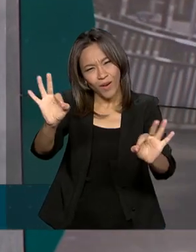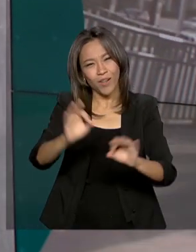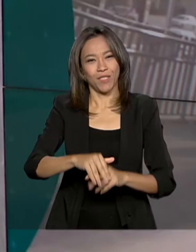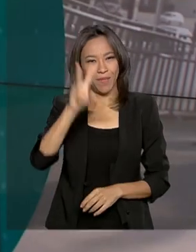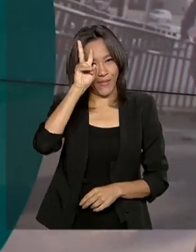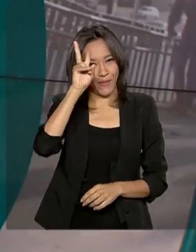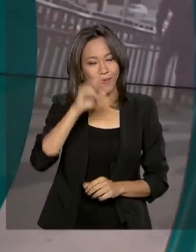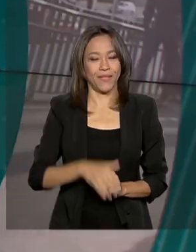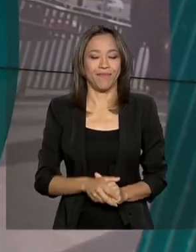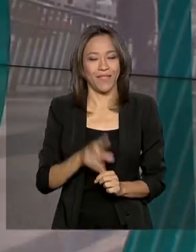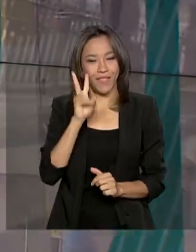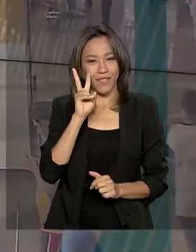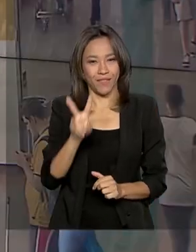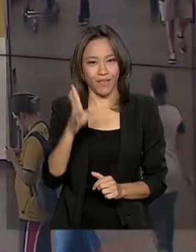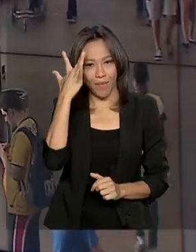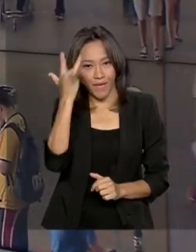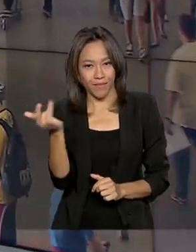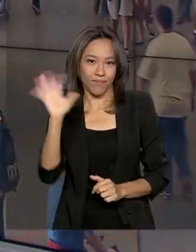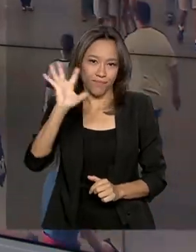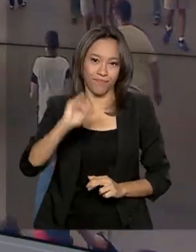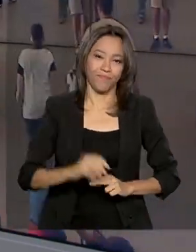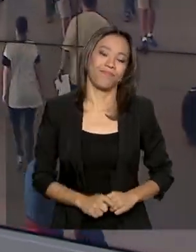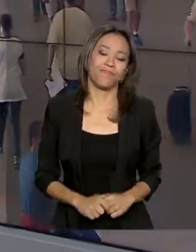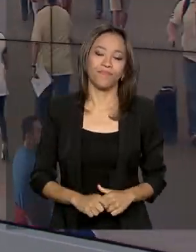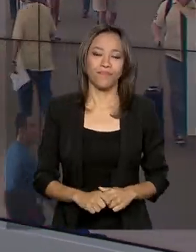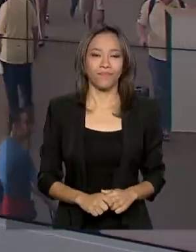-feira para você e a gente se vê amanhã. Até lá!